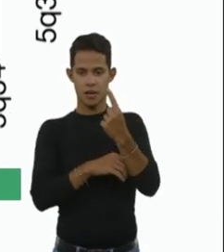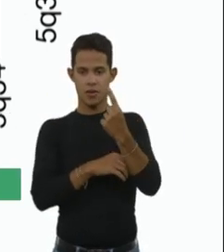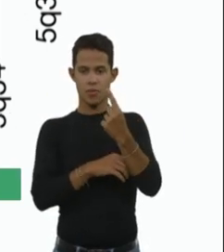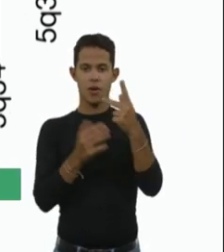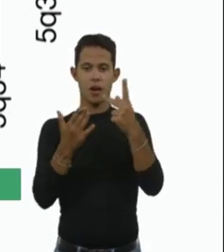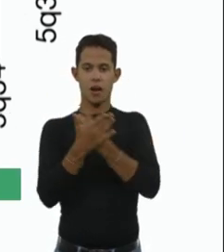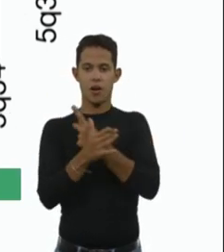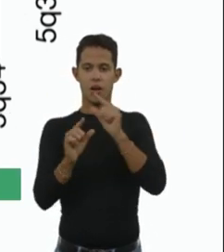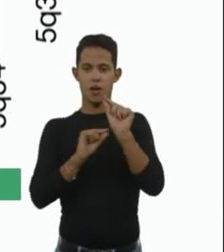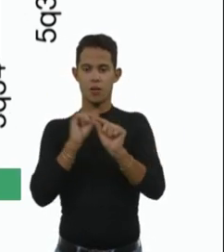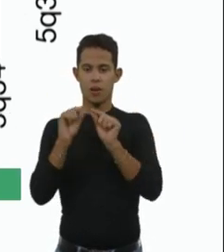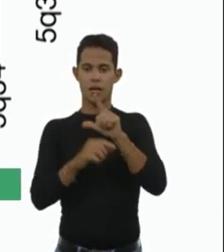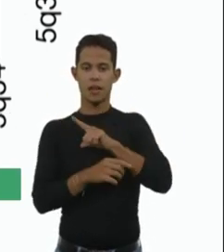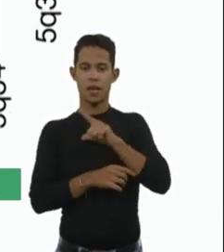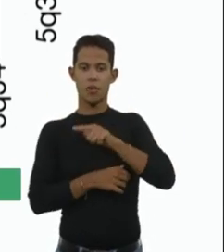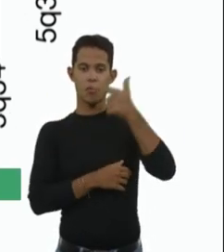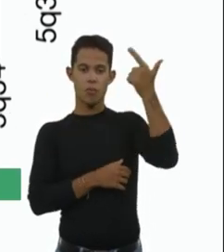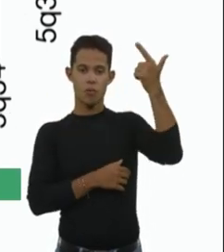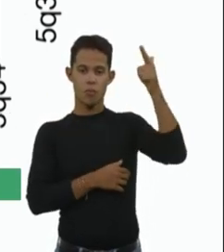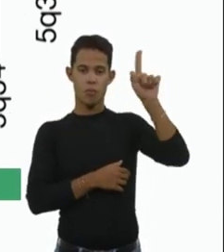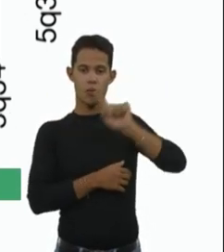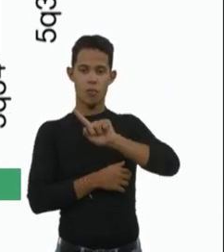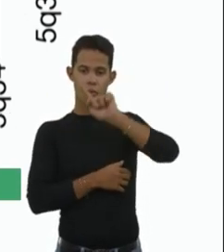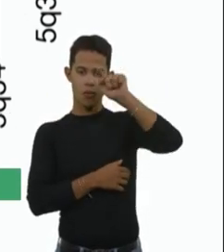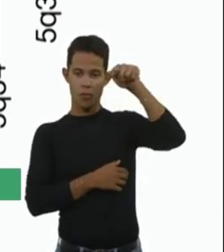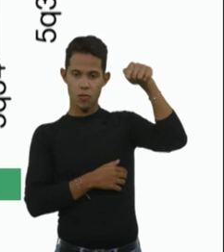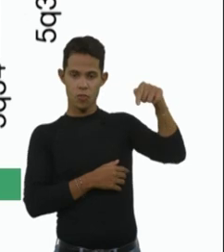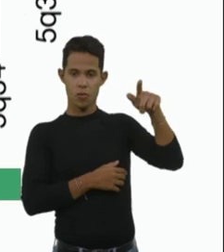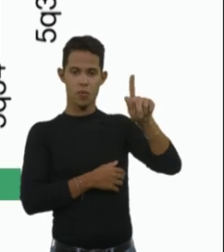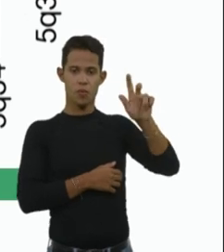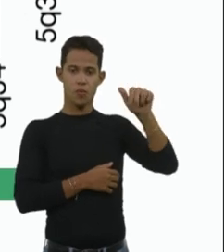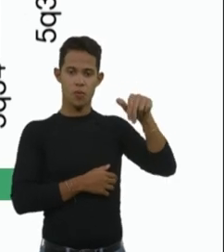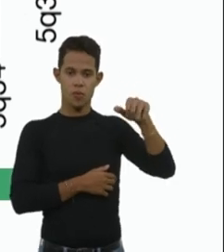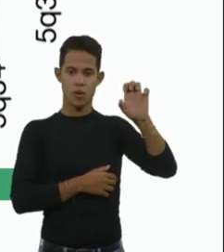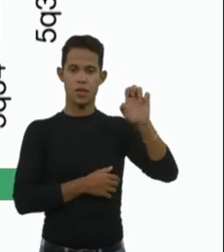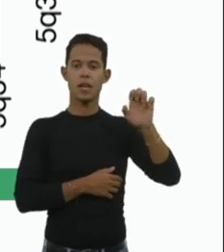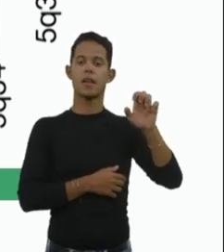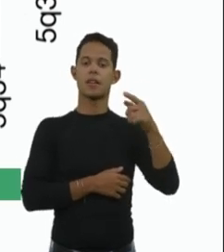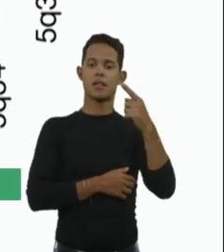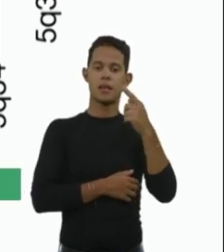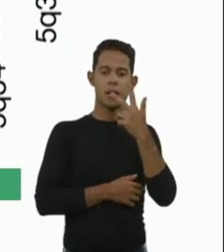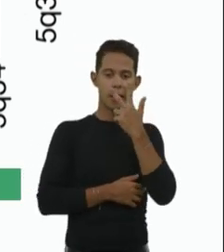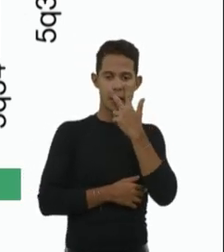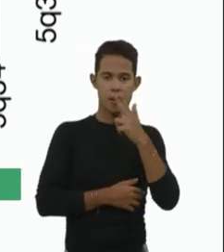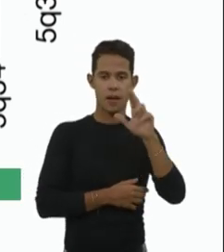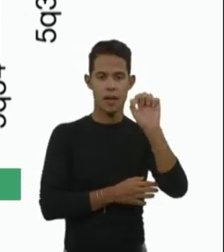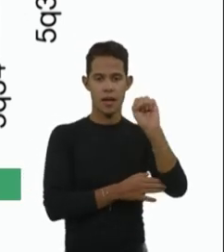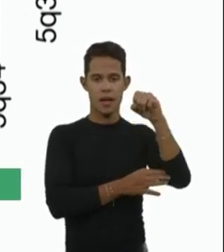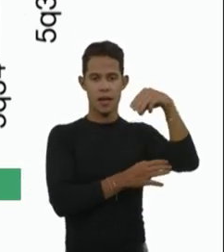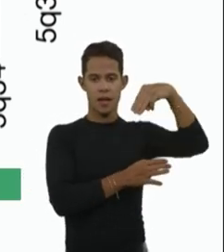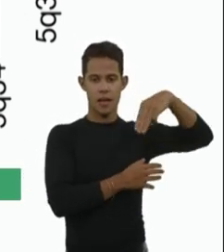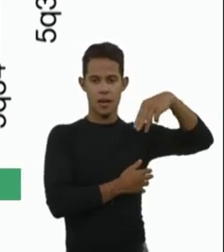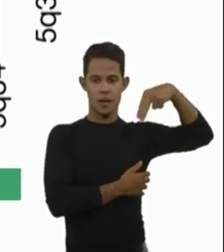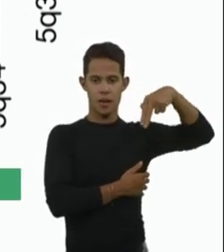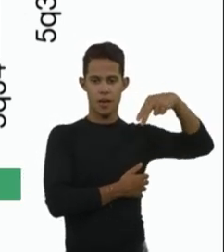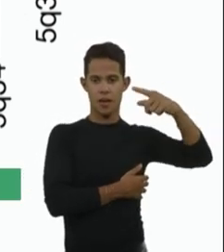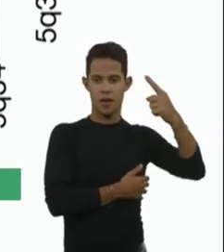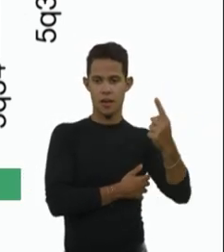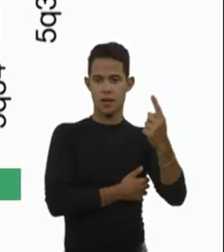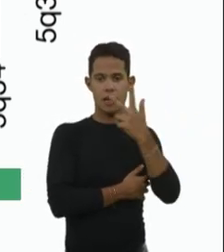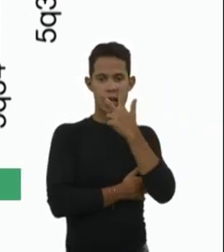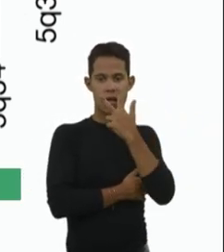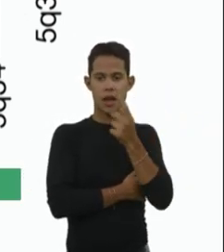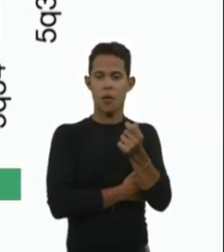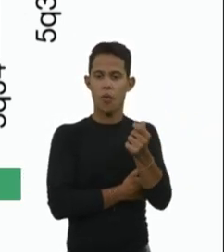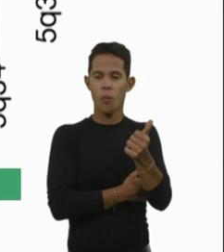outro gene que a gente chama de um gene parálogo, que ele é muito semelhante ao gene SMN1. ele é quase idêntico, ele